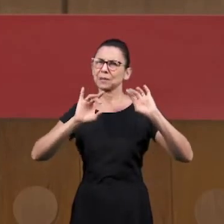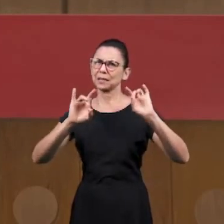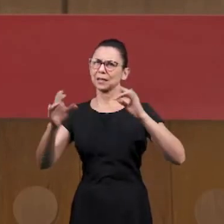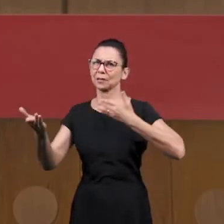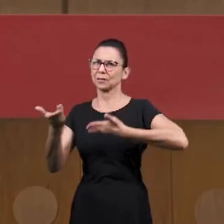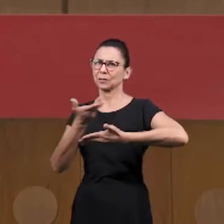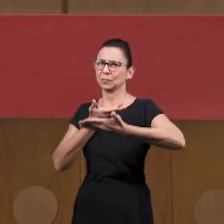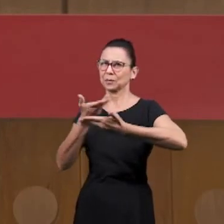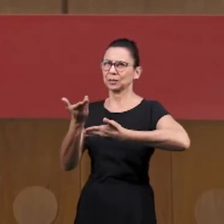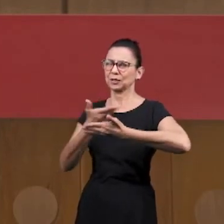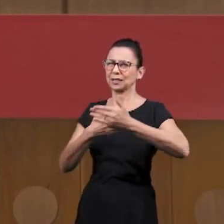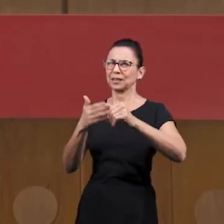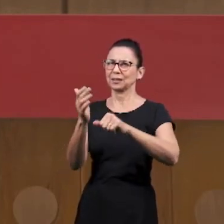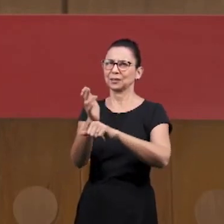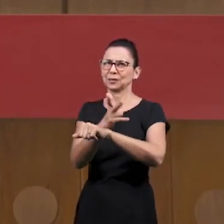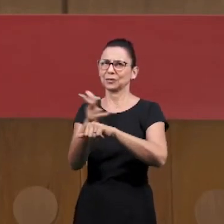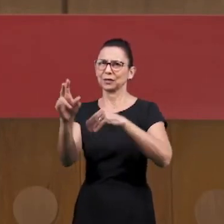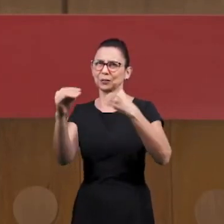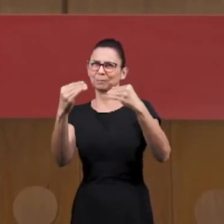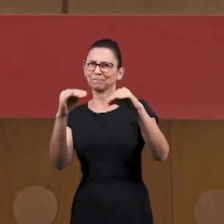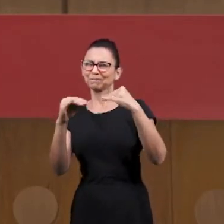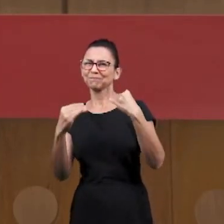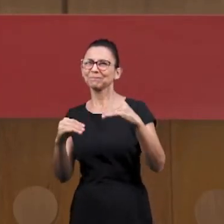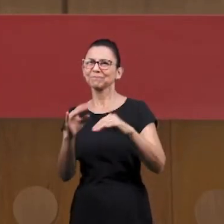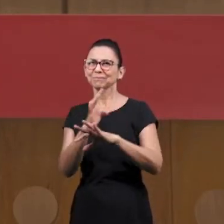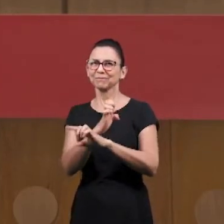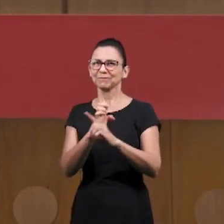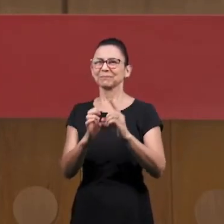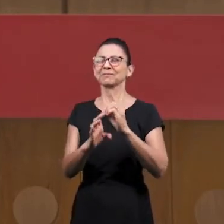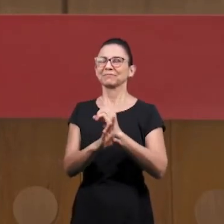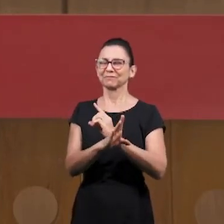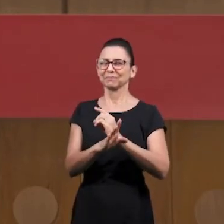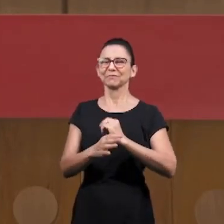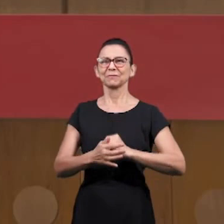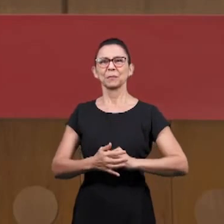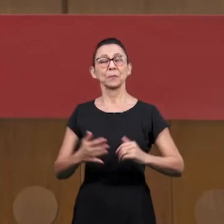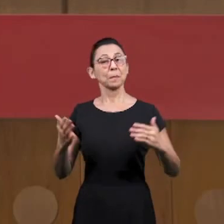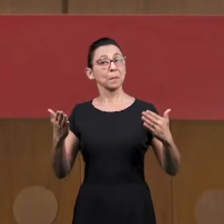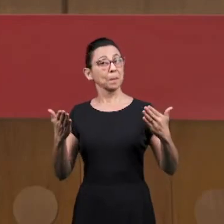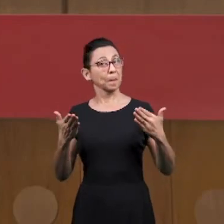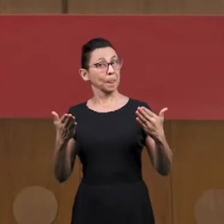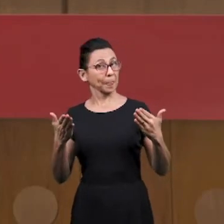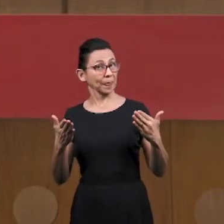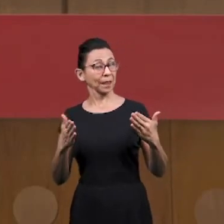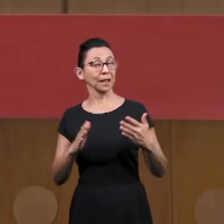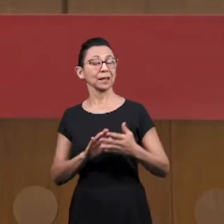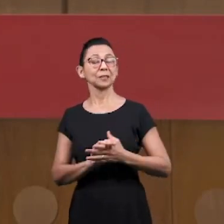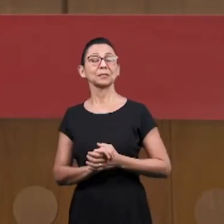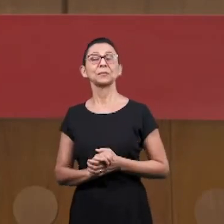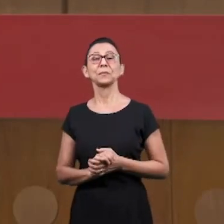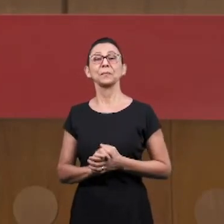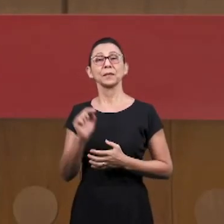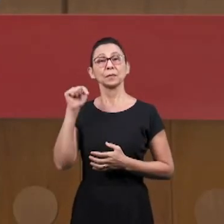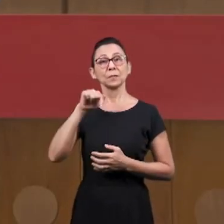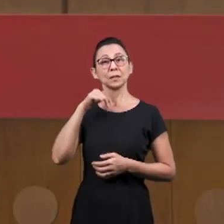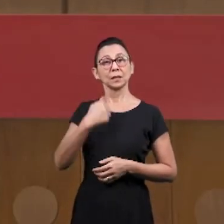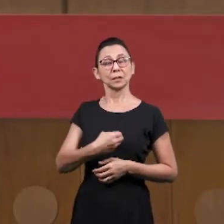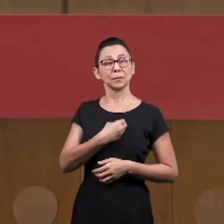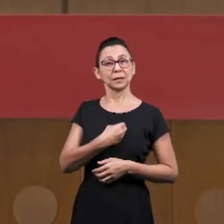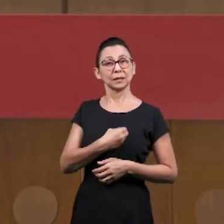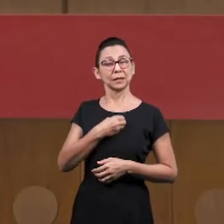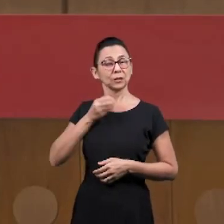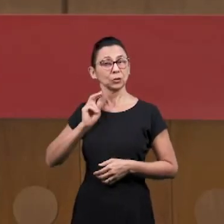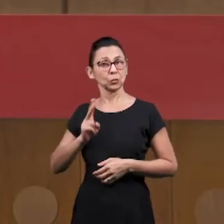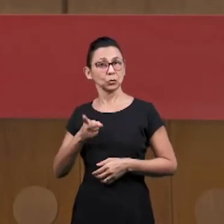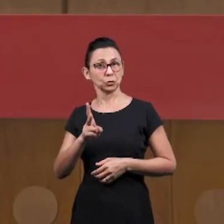especial através desses vídeos enviados para a Escola Bíblica Dominical e hoje nós estamos aqui dando